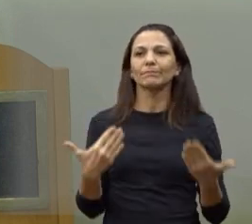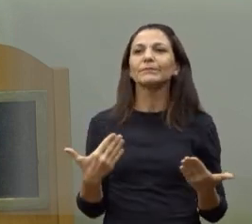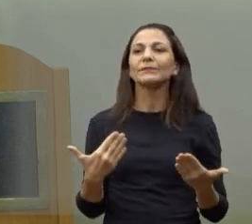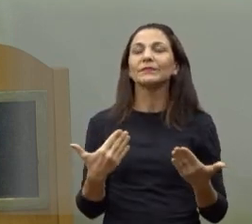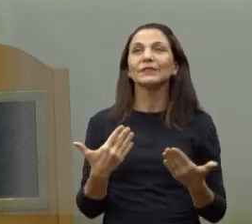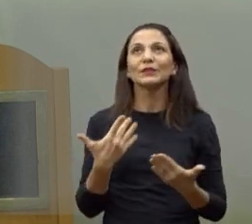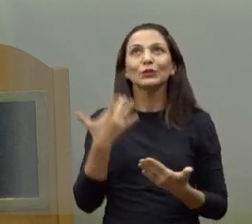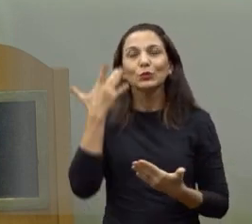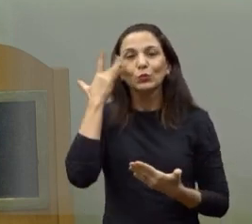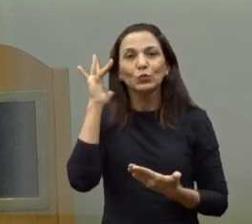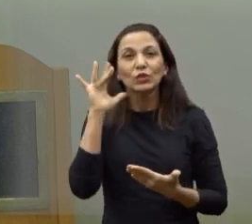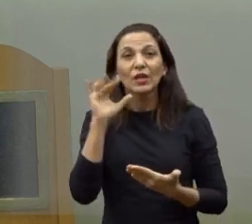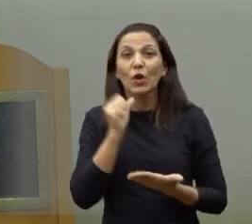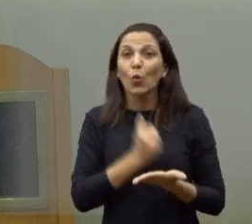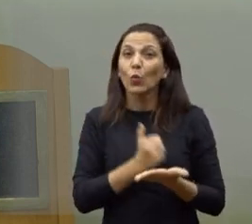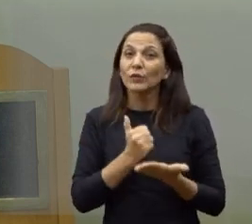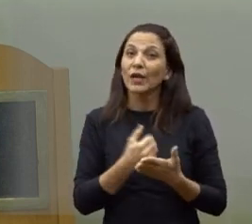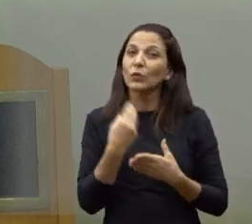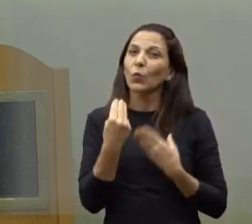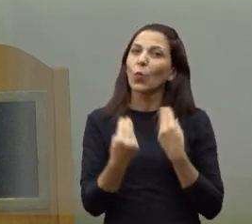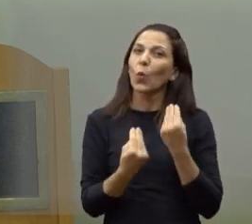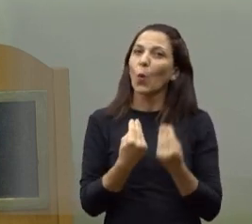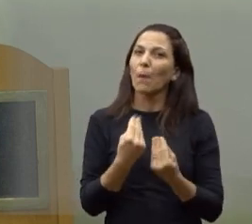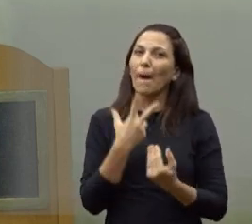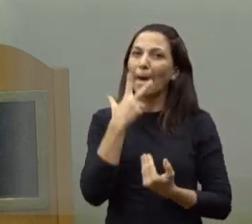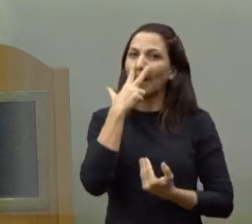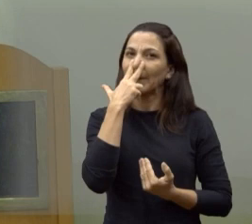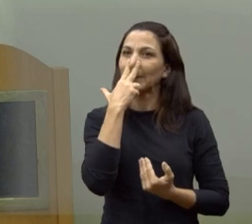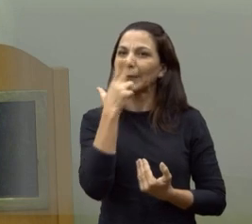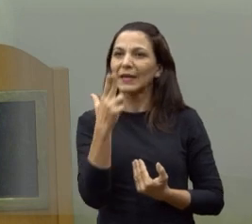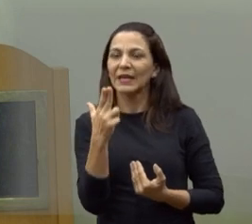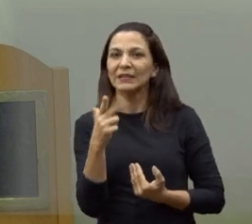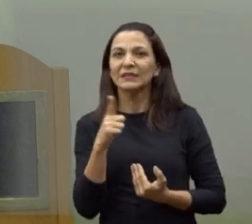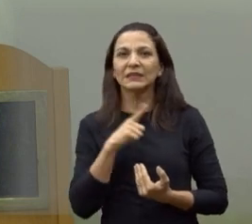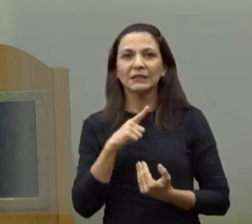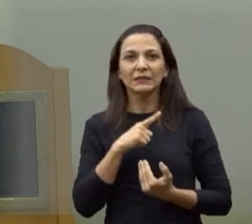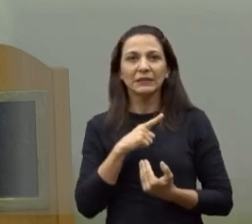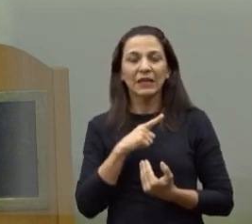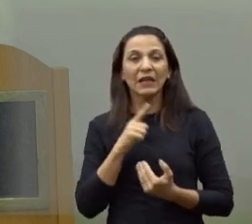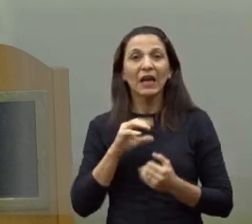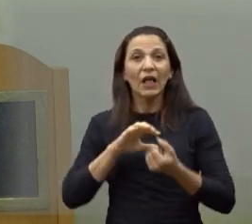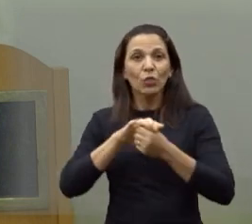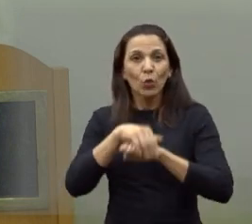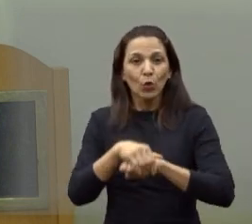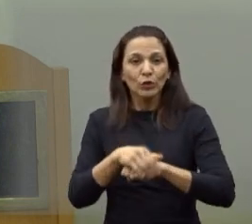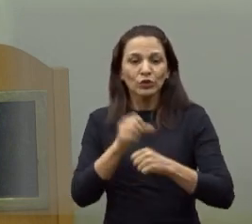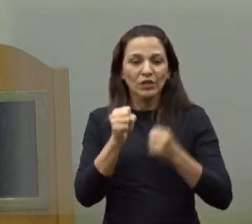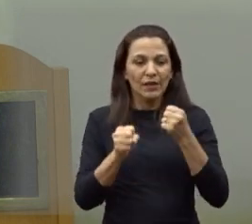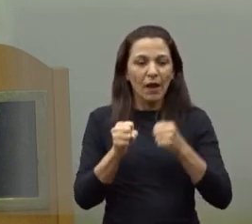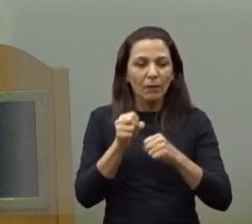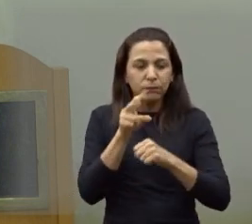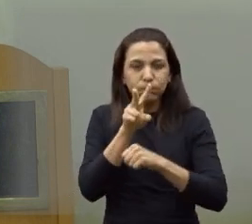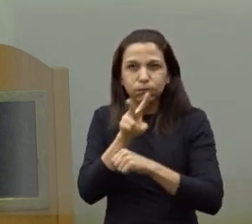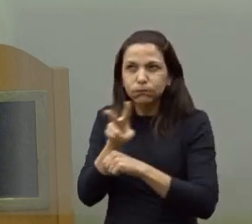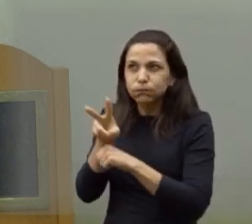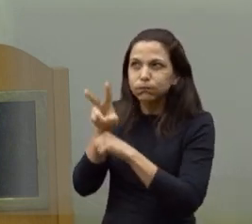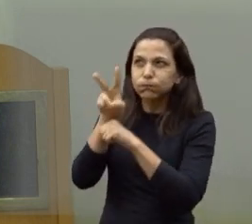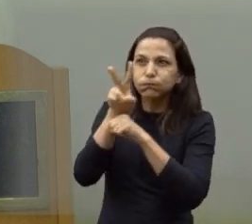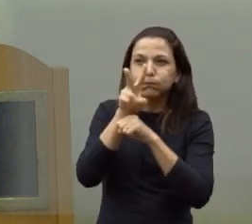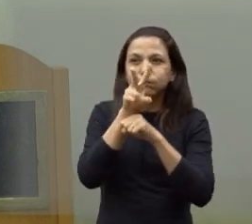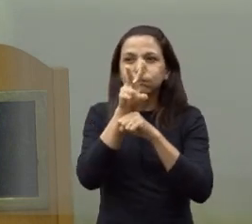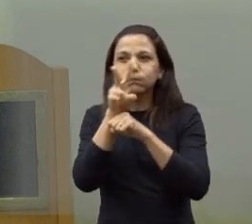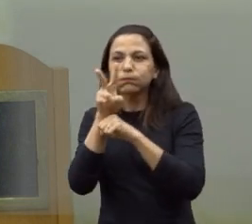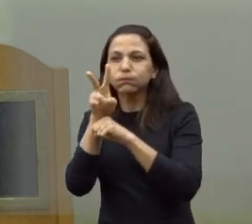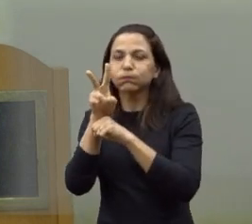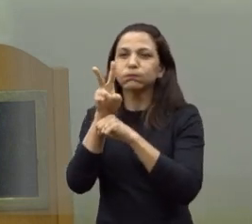Eu não sei como estava o contrato, Lucas, mas parece que tinha uma ronda noturna. Isso que eu queria que o Paulo visse, com o governo, se tem essa